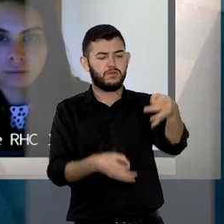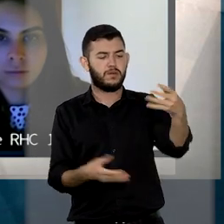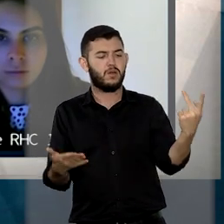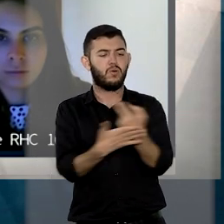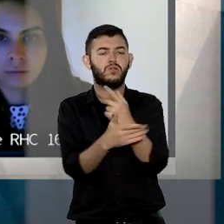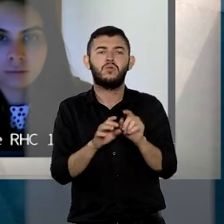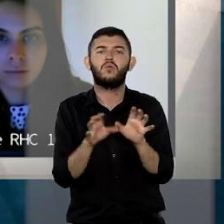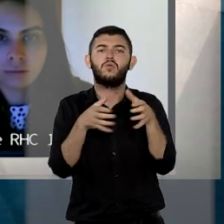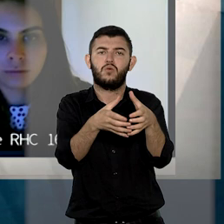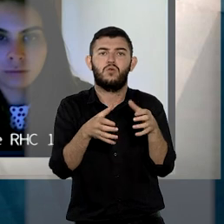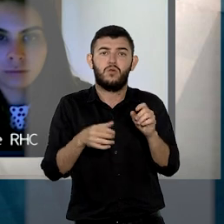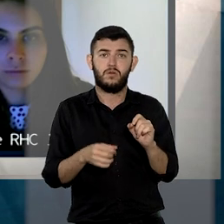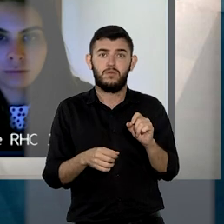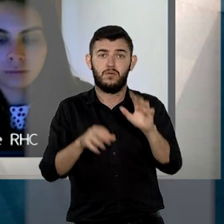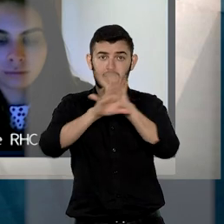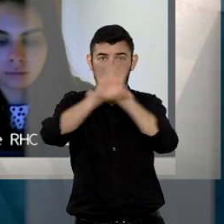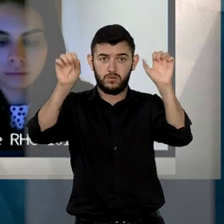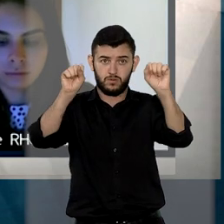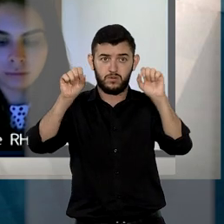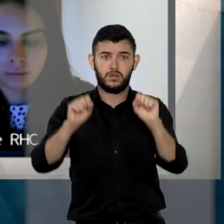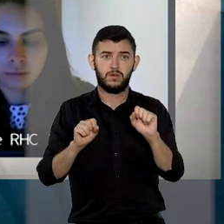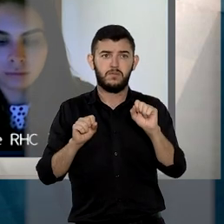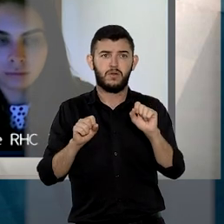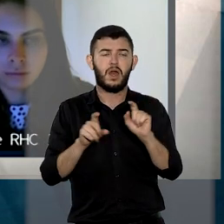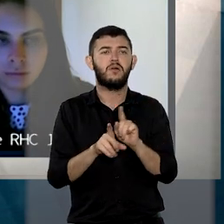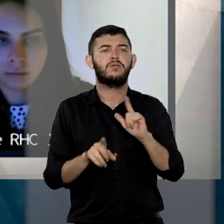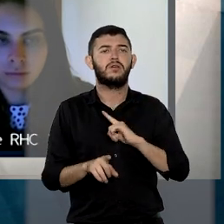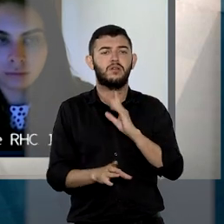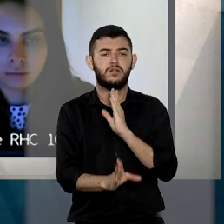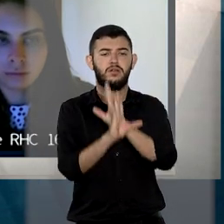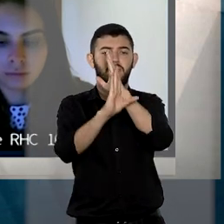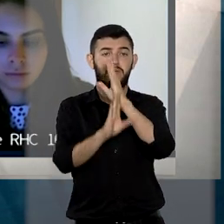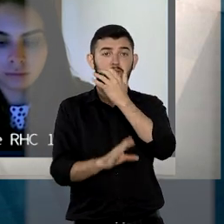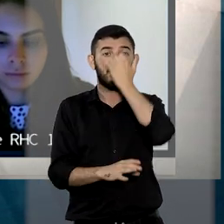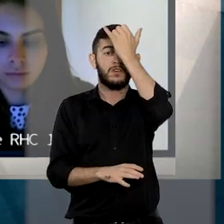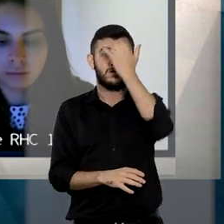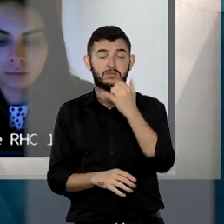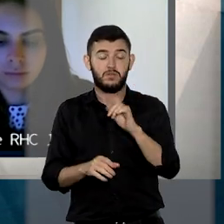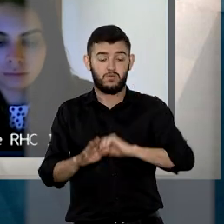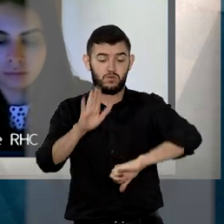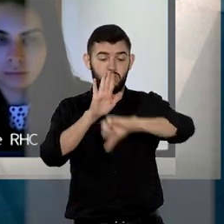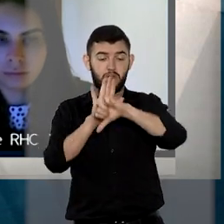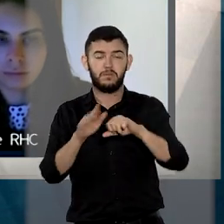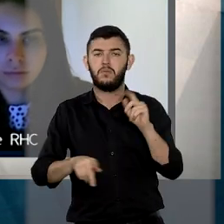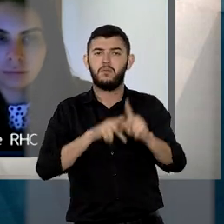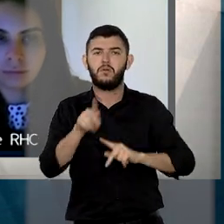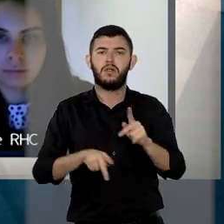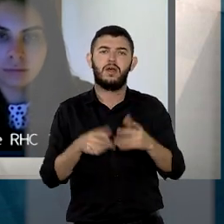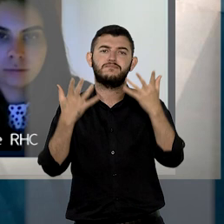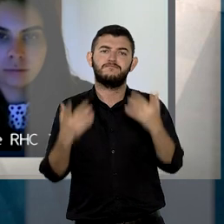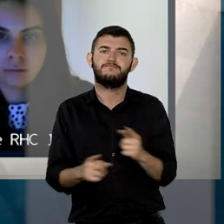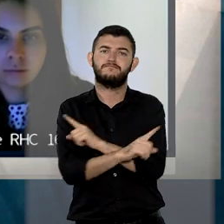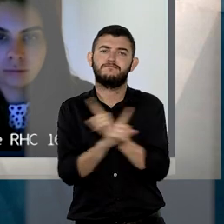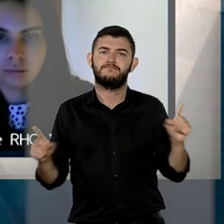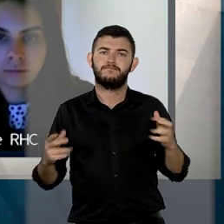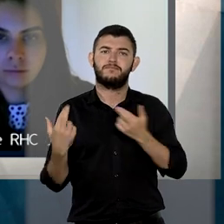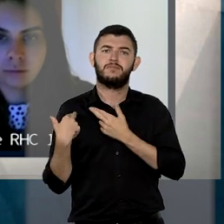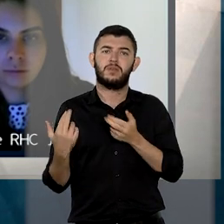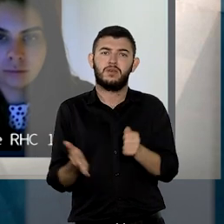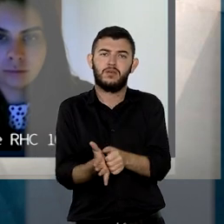estabeleceu que a mera identificação das vítimas no crime contra a economia popular não autoriza a